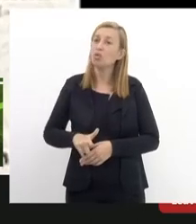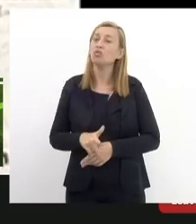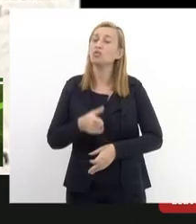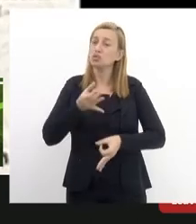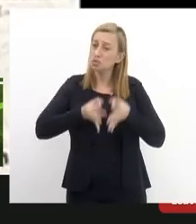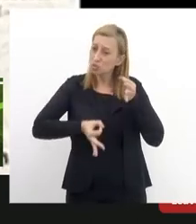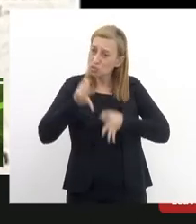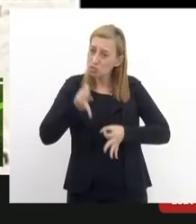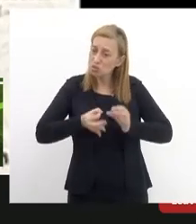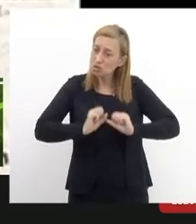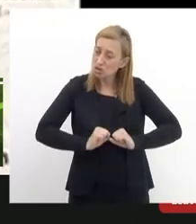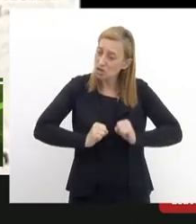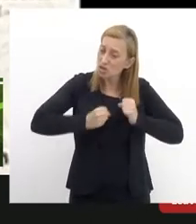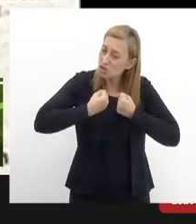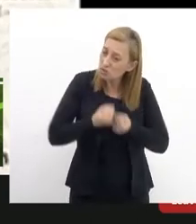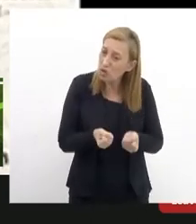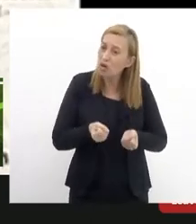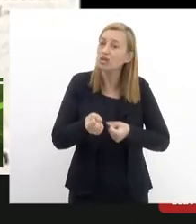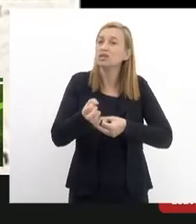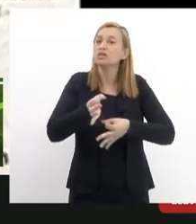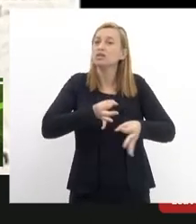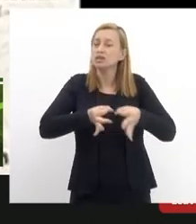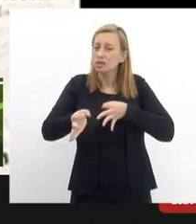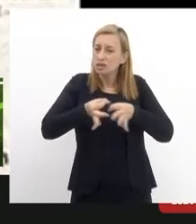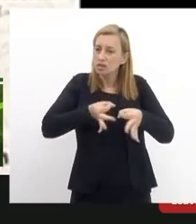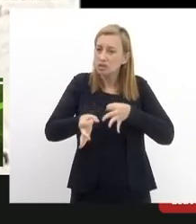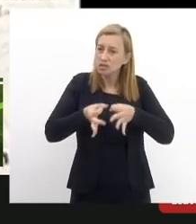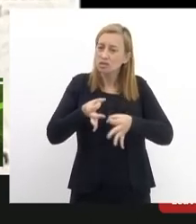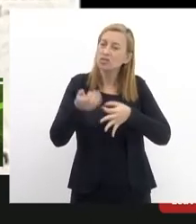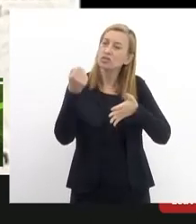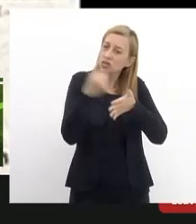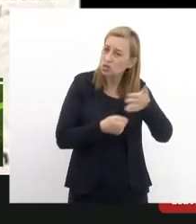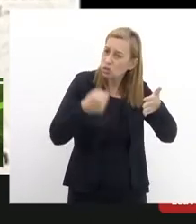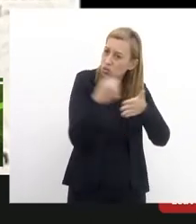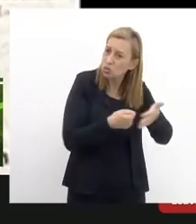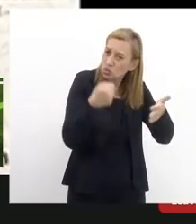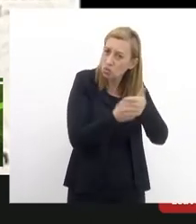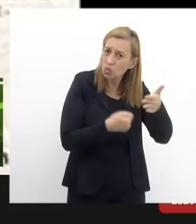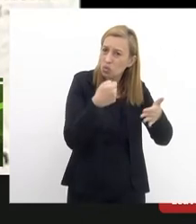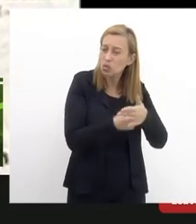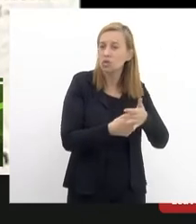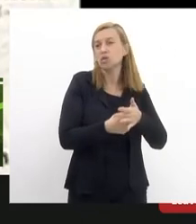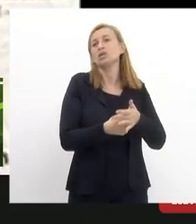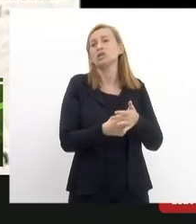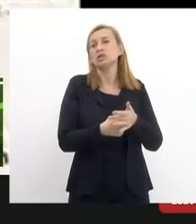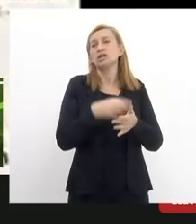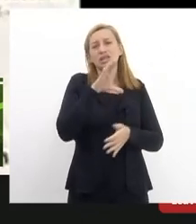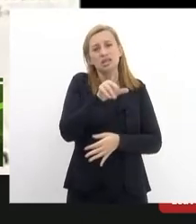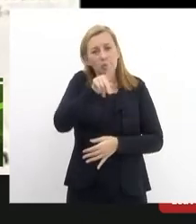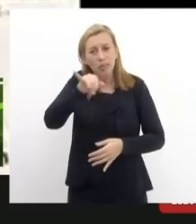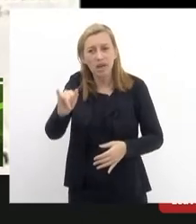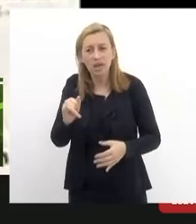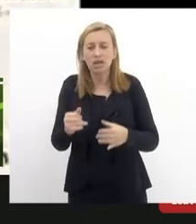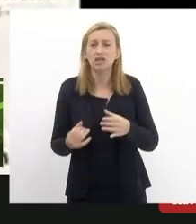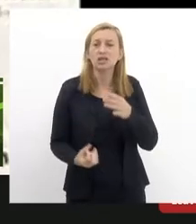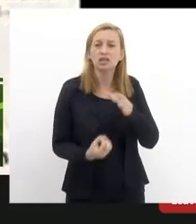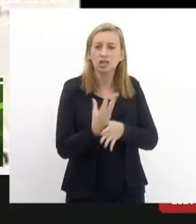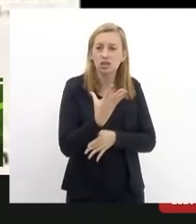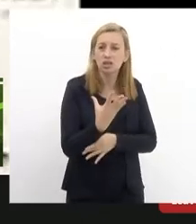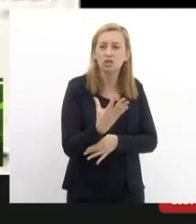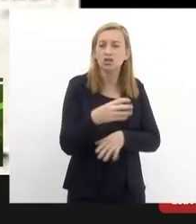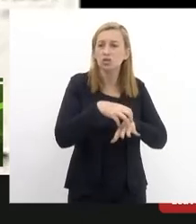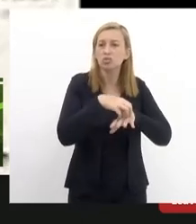organiza se mobiliza em sua defesa o legislativo instala a CPI dos transportes o povo